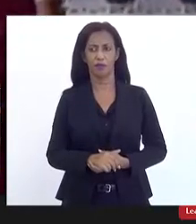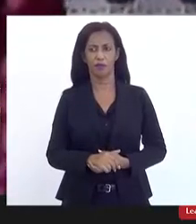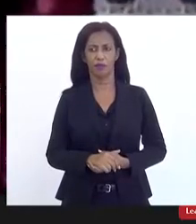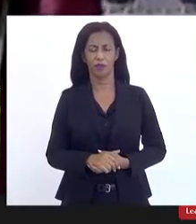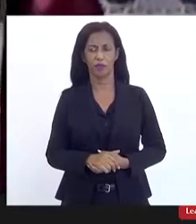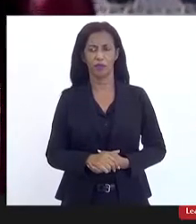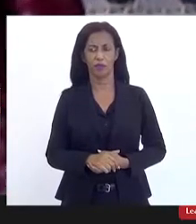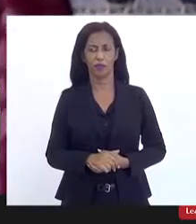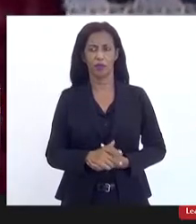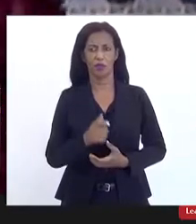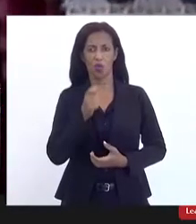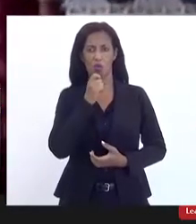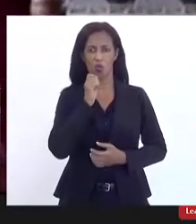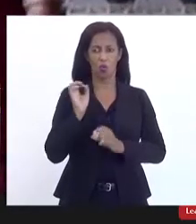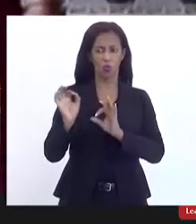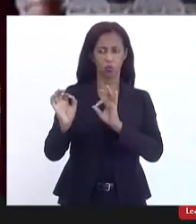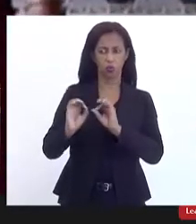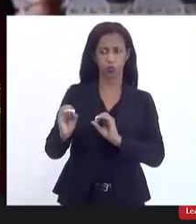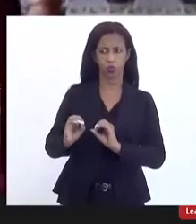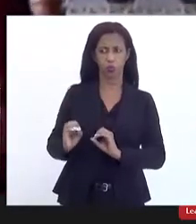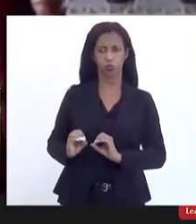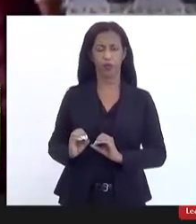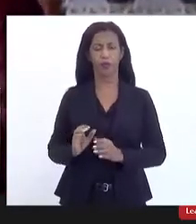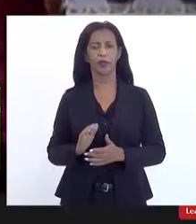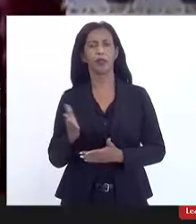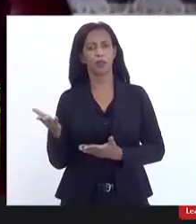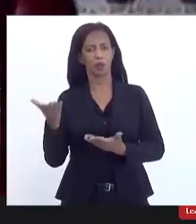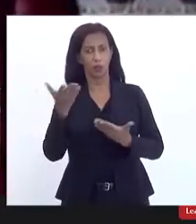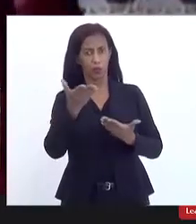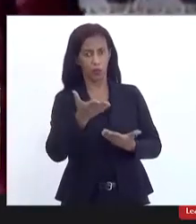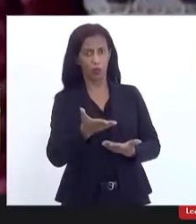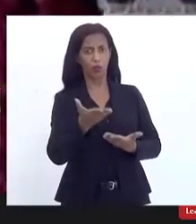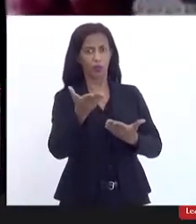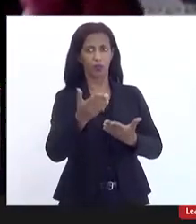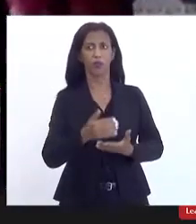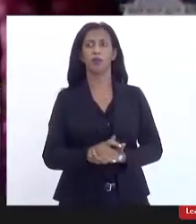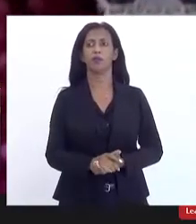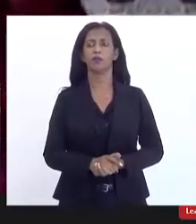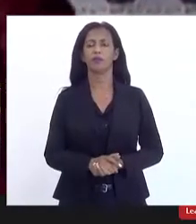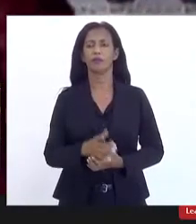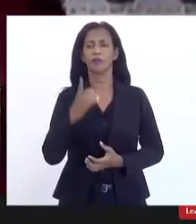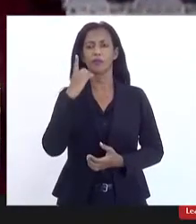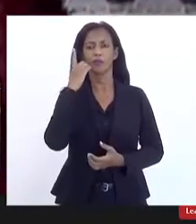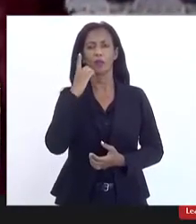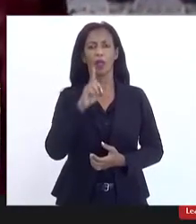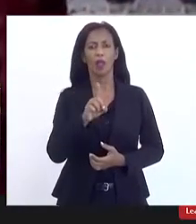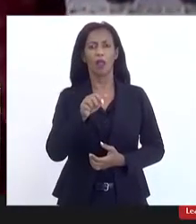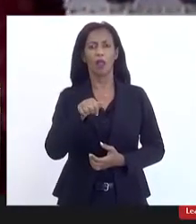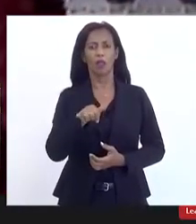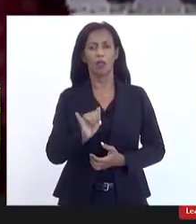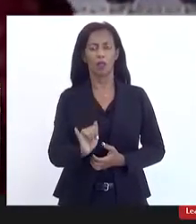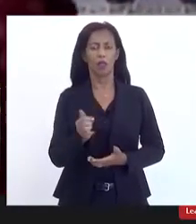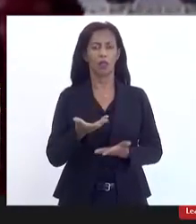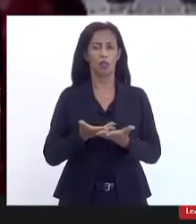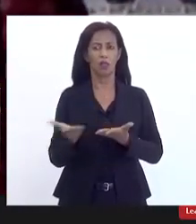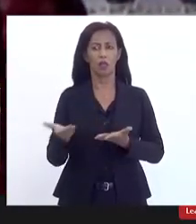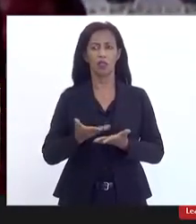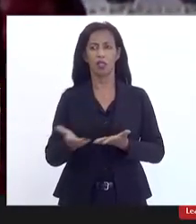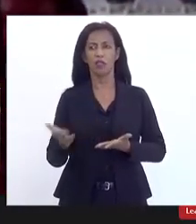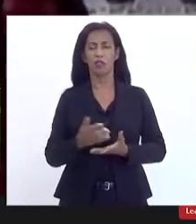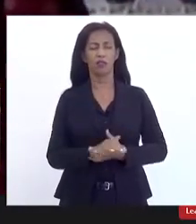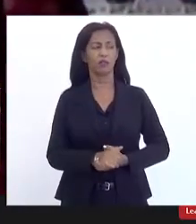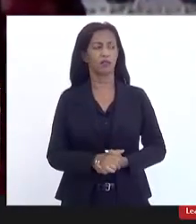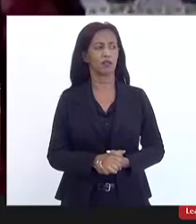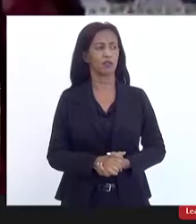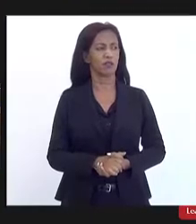acho que não tem mais ninguém não vejo mais ninguém aqui então eu já passo imediatamente para a deputada Dani Monteiro encaminhar a